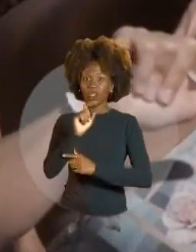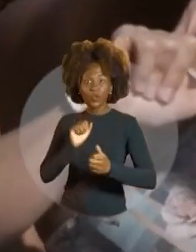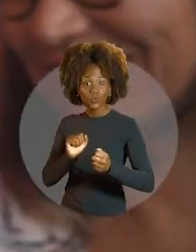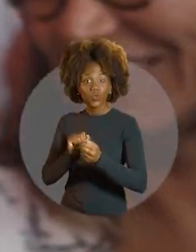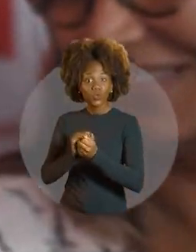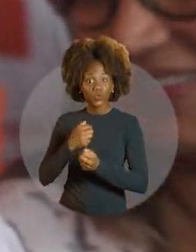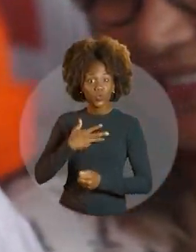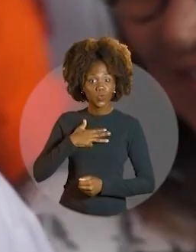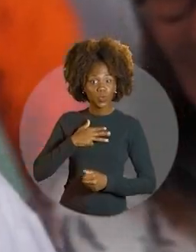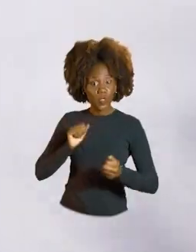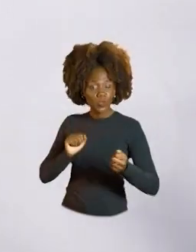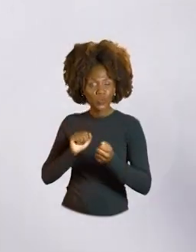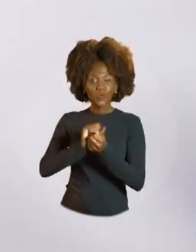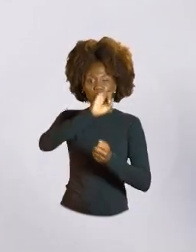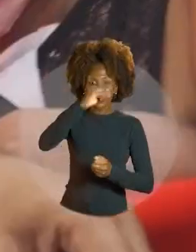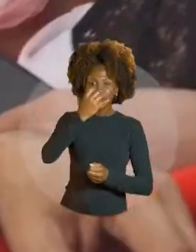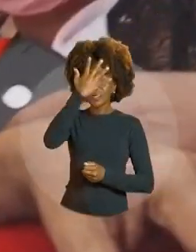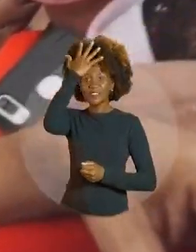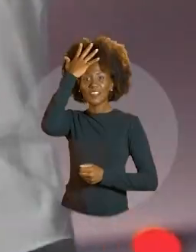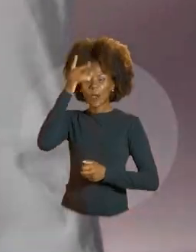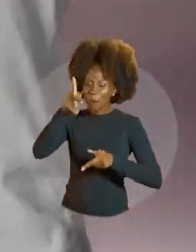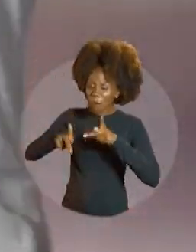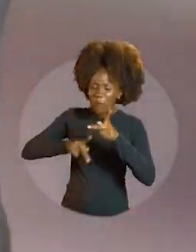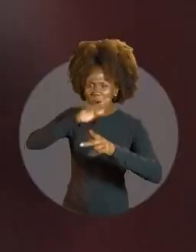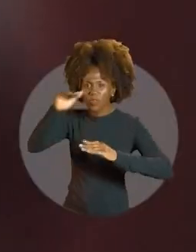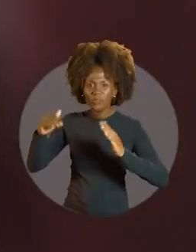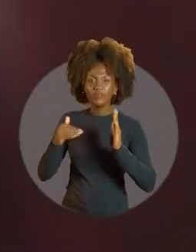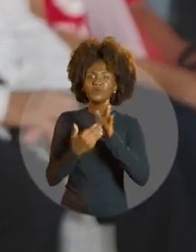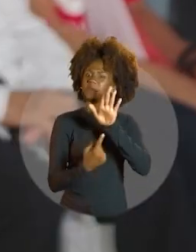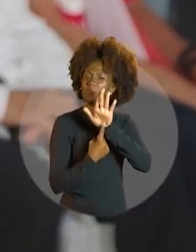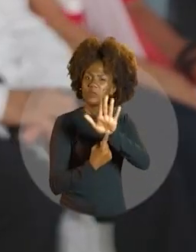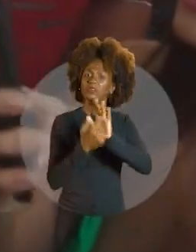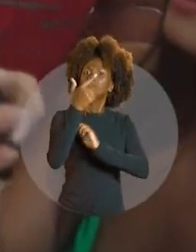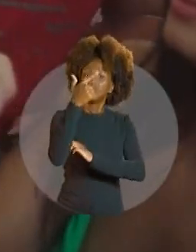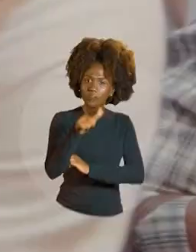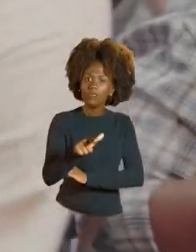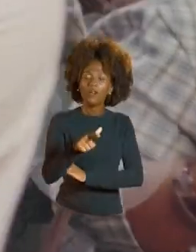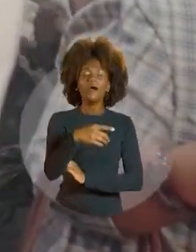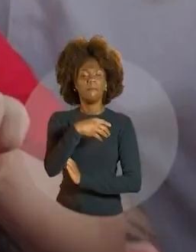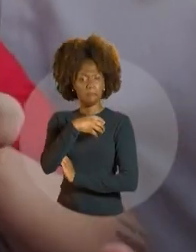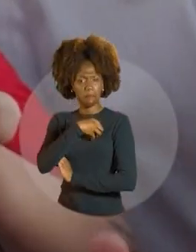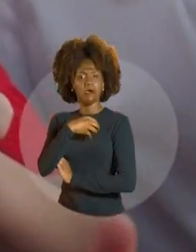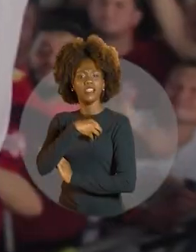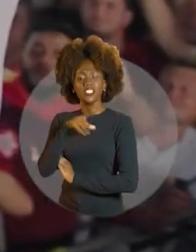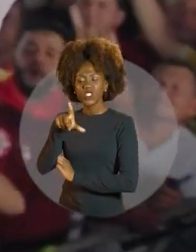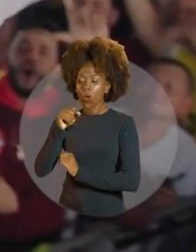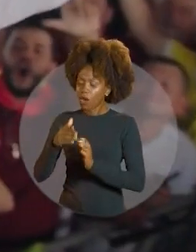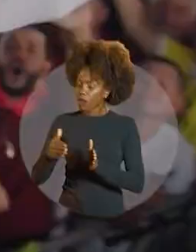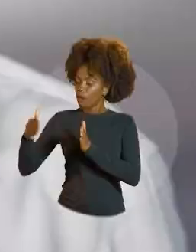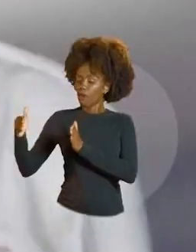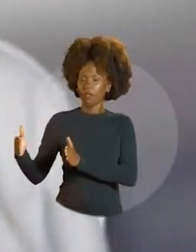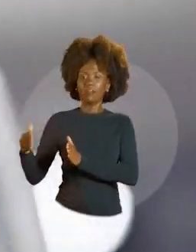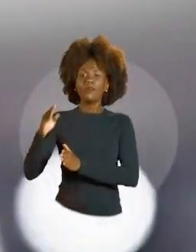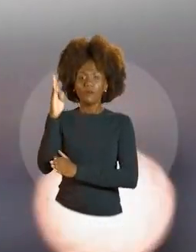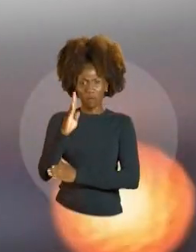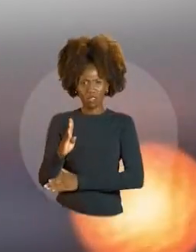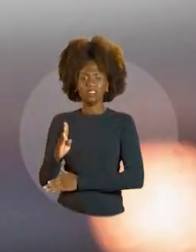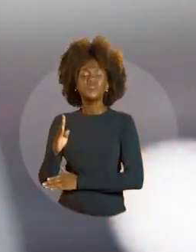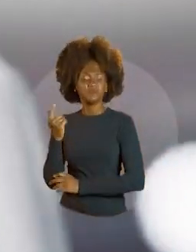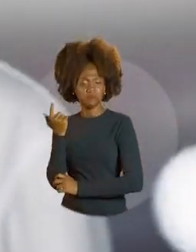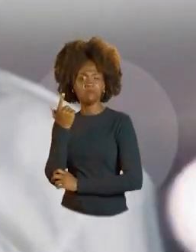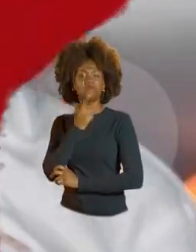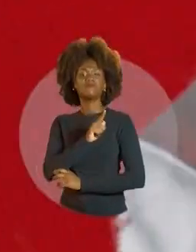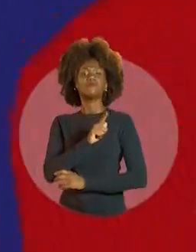Com o Lula, com o Jerônimo, com o povo todo, vamos mostrar mais uma vez que a Bahia tem lado. E o Brasil tem